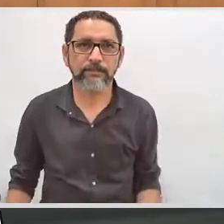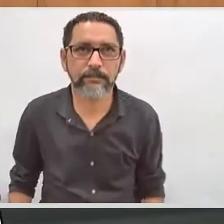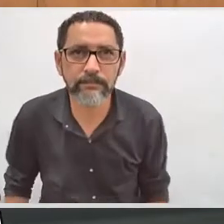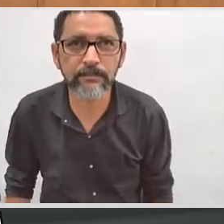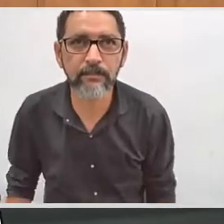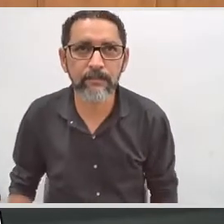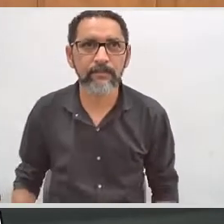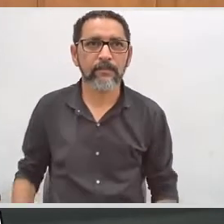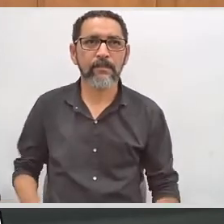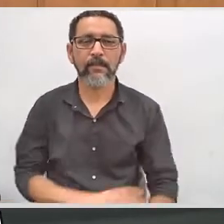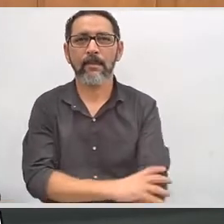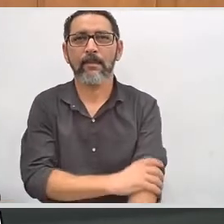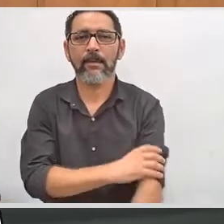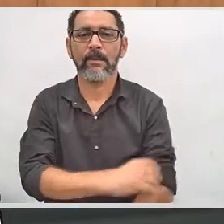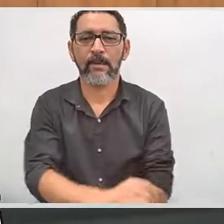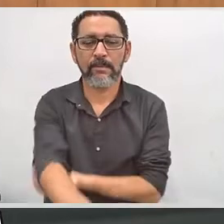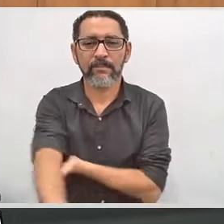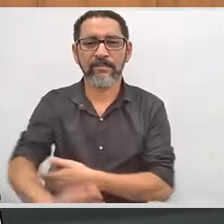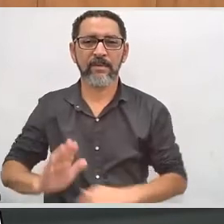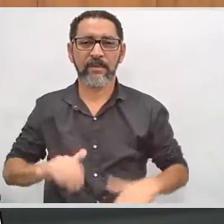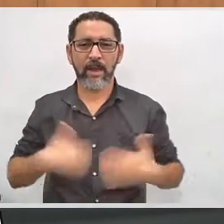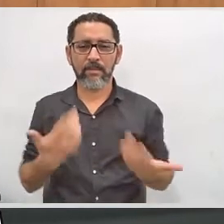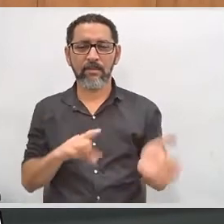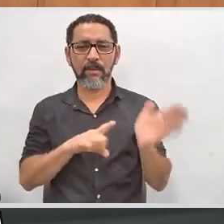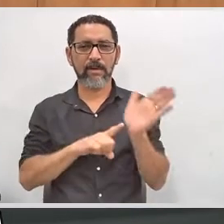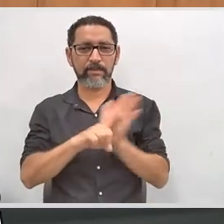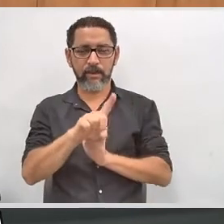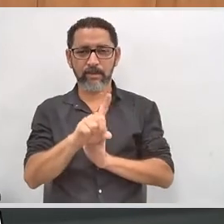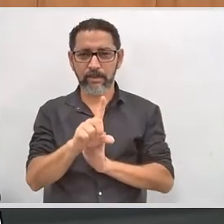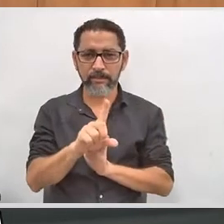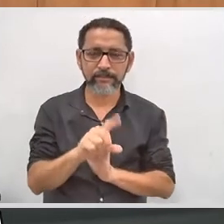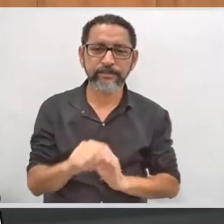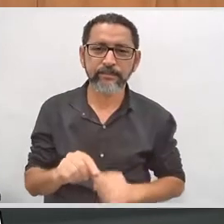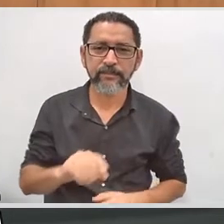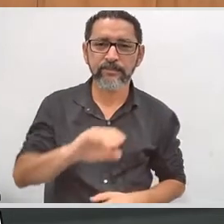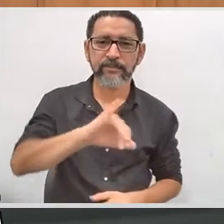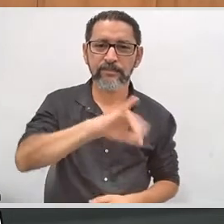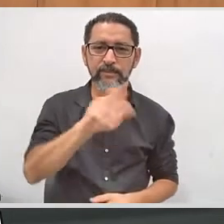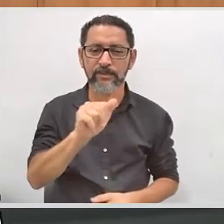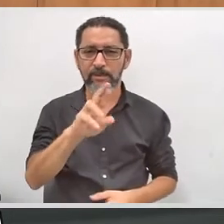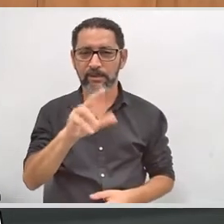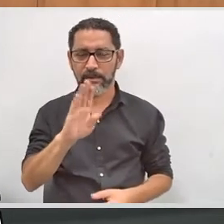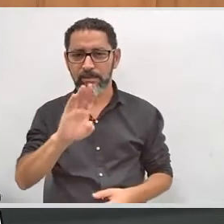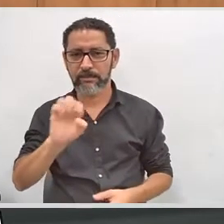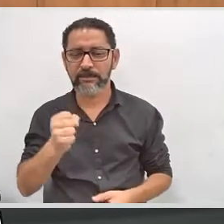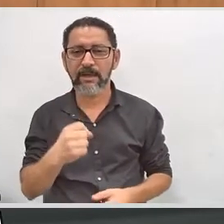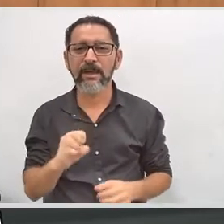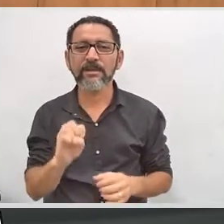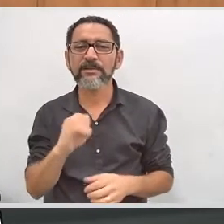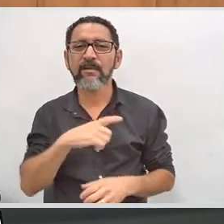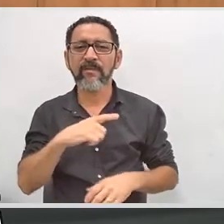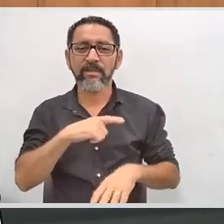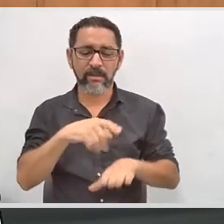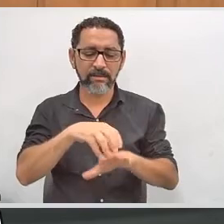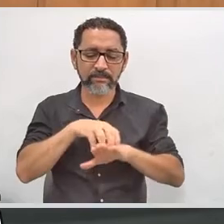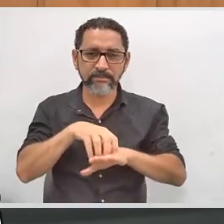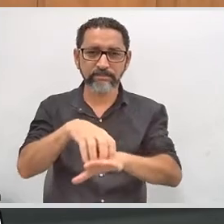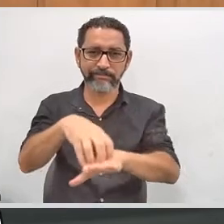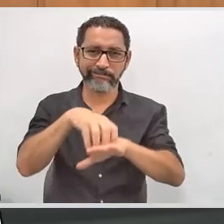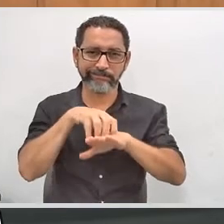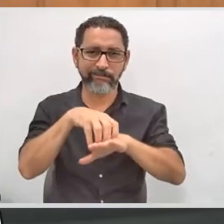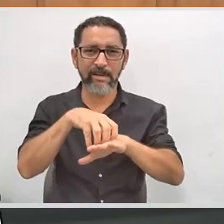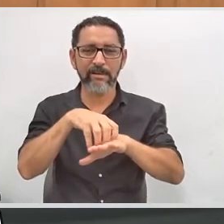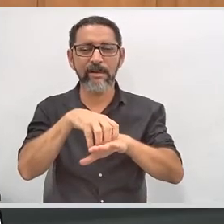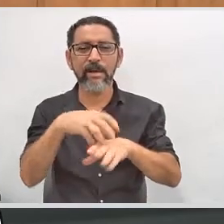carros identificados, ou transportes disponíveis pela própria Justiça Eleitoral